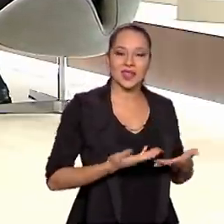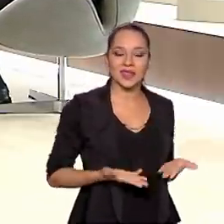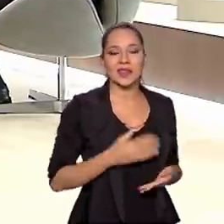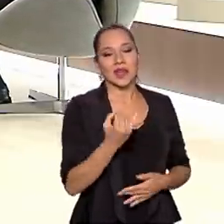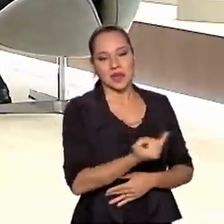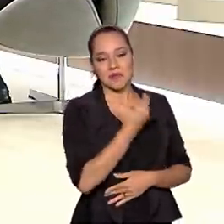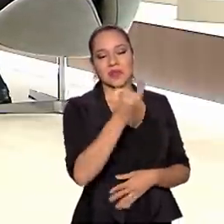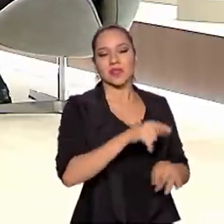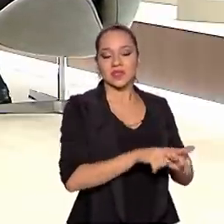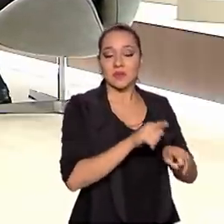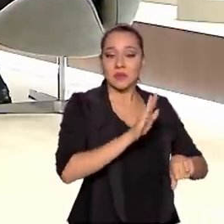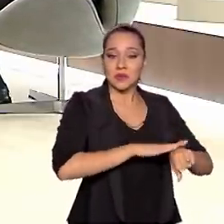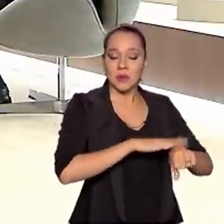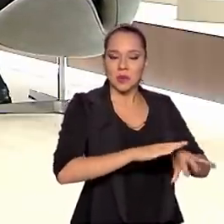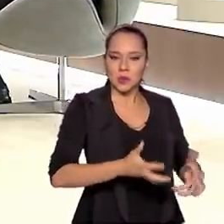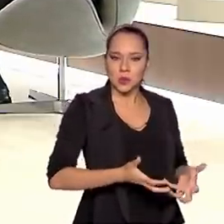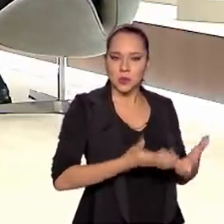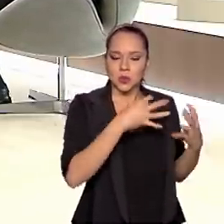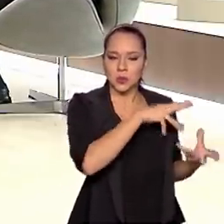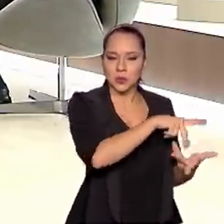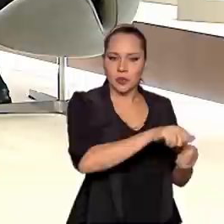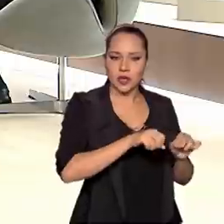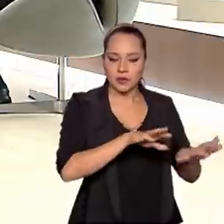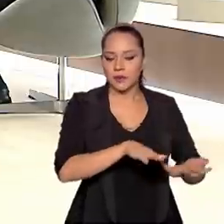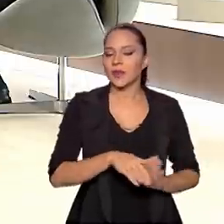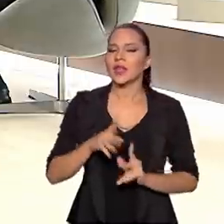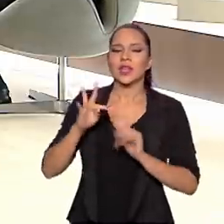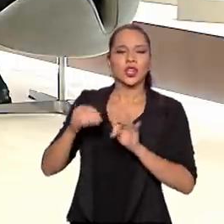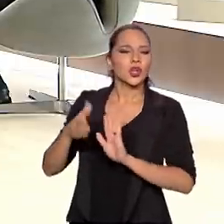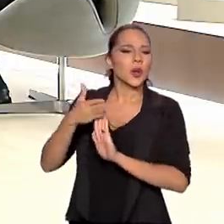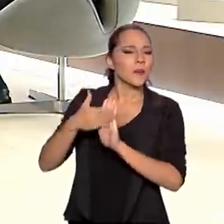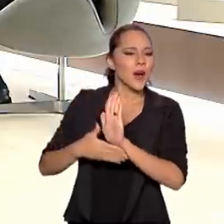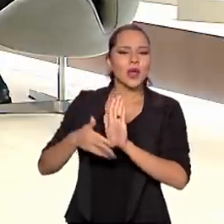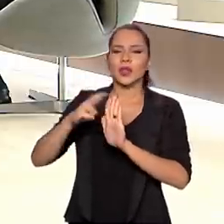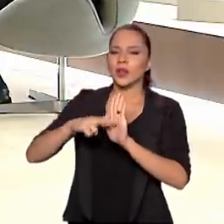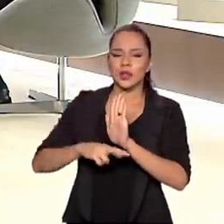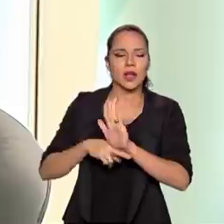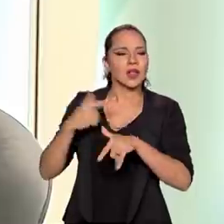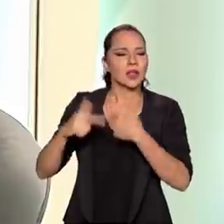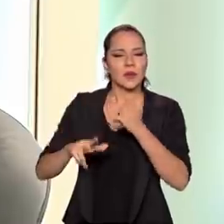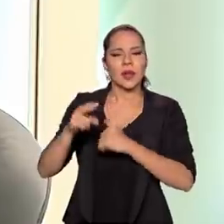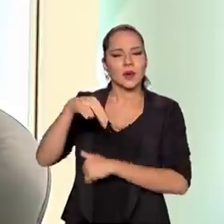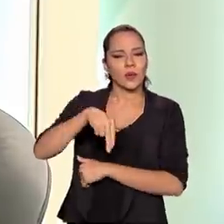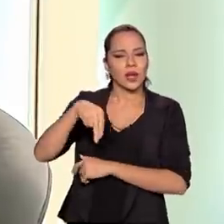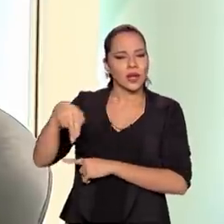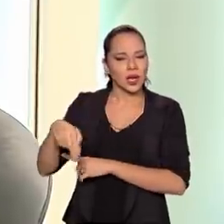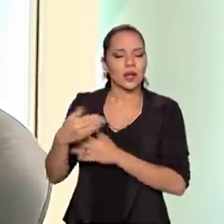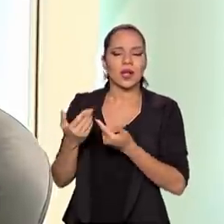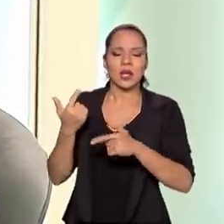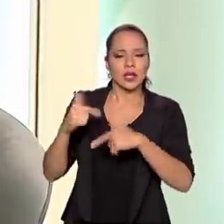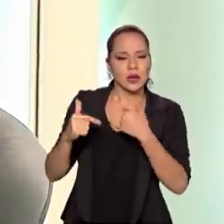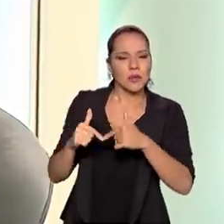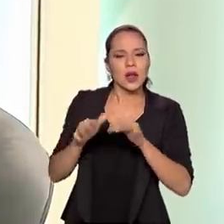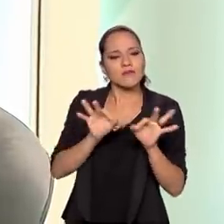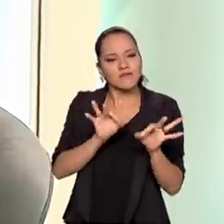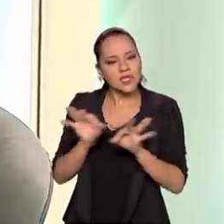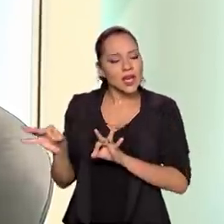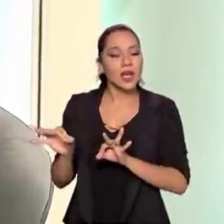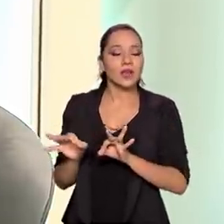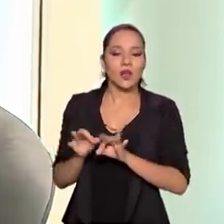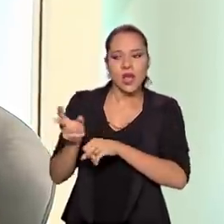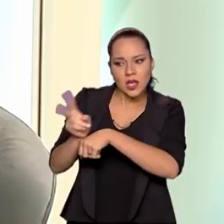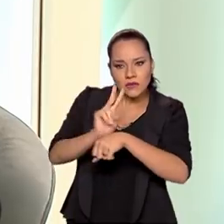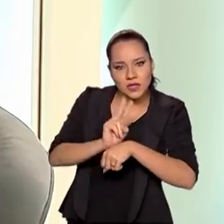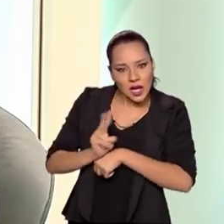É importante, inclusive, para esse momento de recuperação da pandemia, toda uma pauta regulatória, trabalhando com a NM, uma agência que funcione bem adequadamente, que